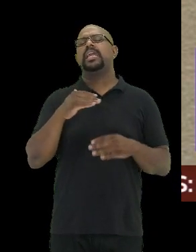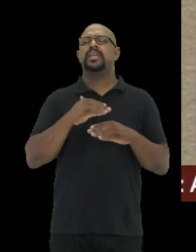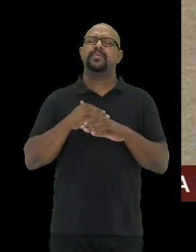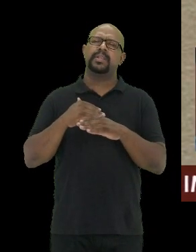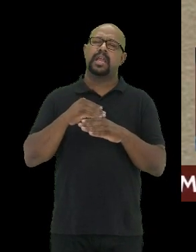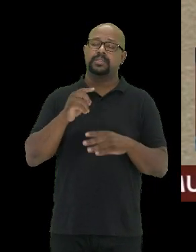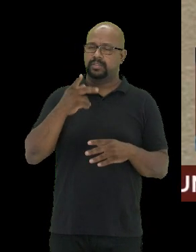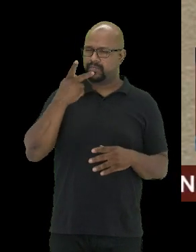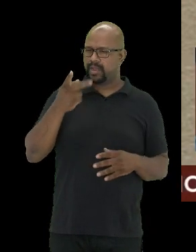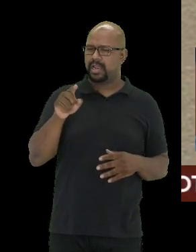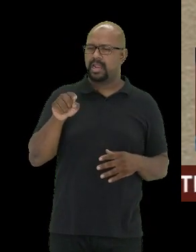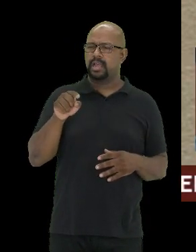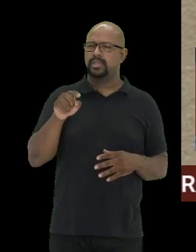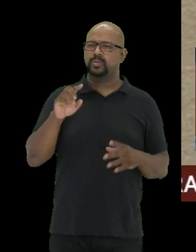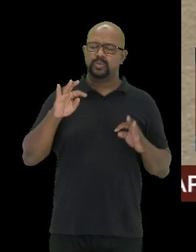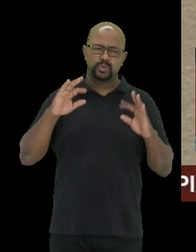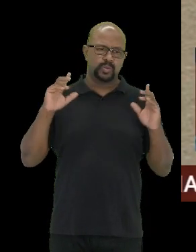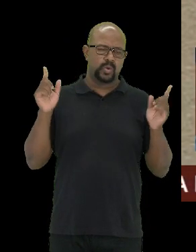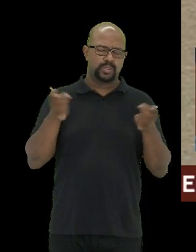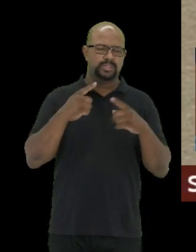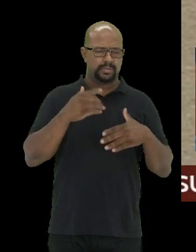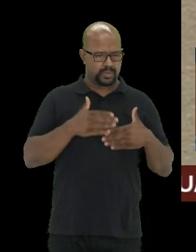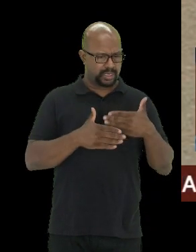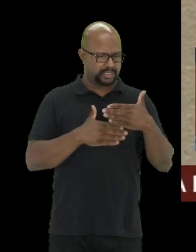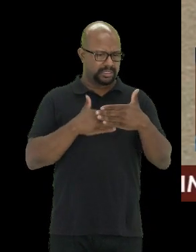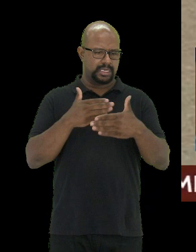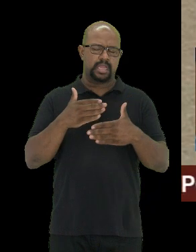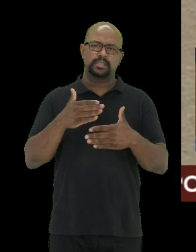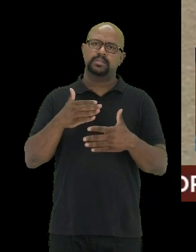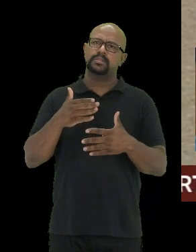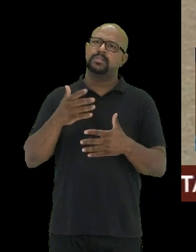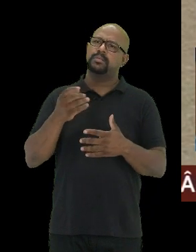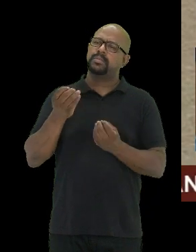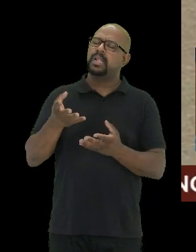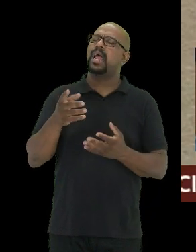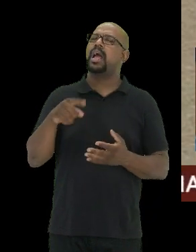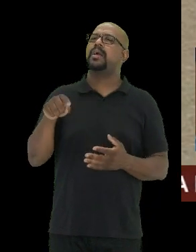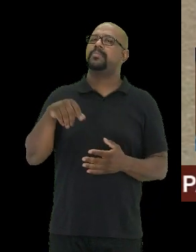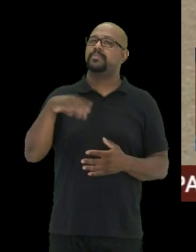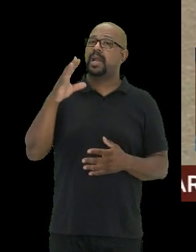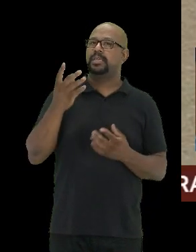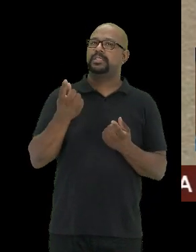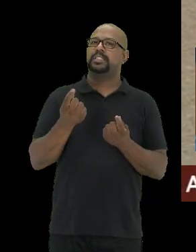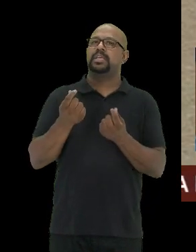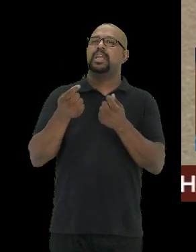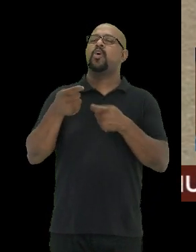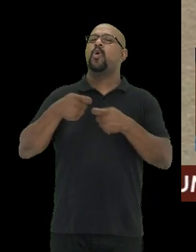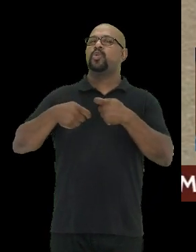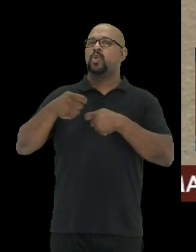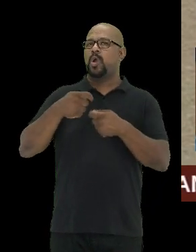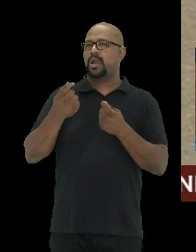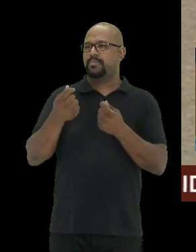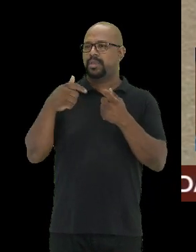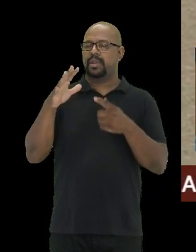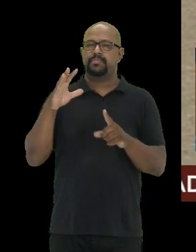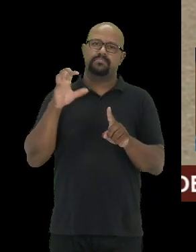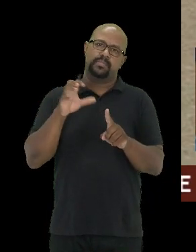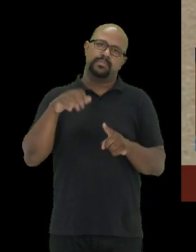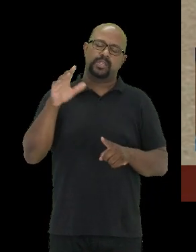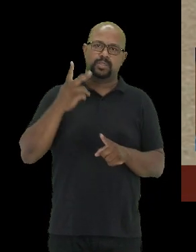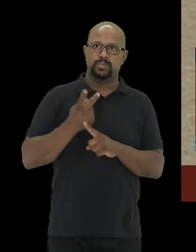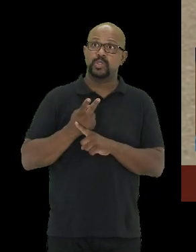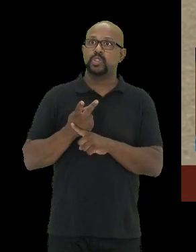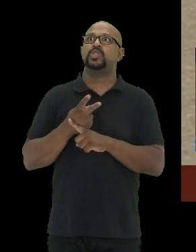E quando a gente olha todo esse processo alimentado pela questão mais econômica, de mais do que nunca, todo mundo